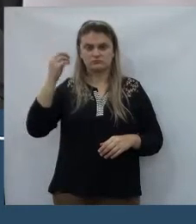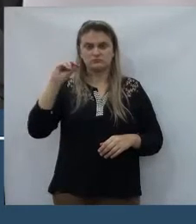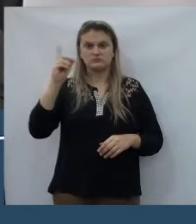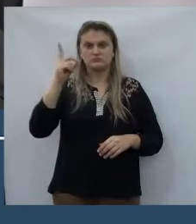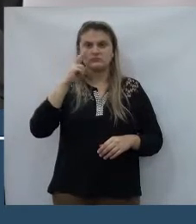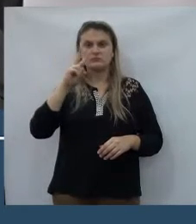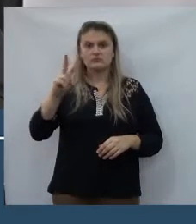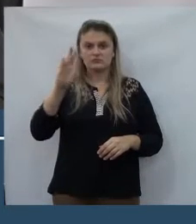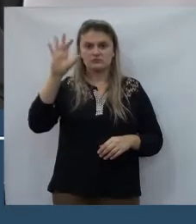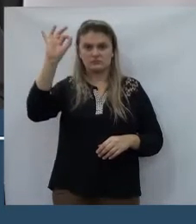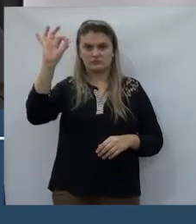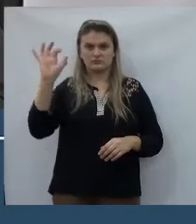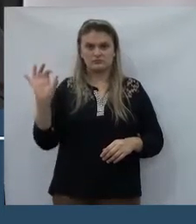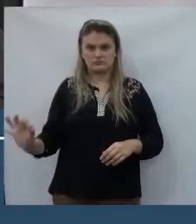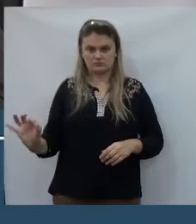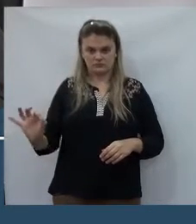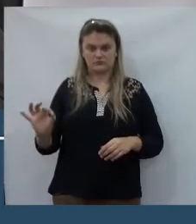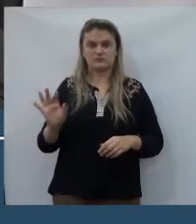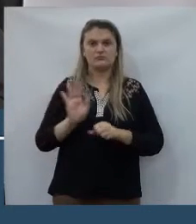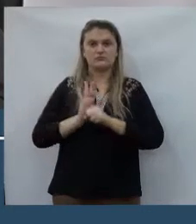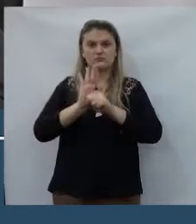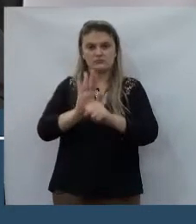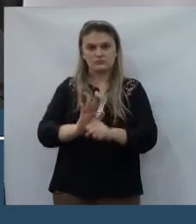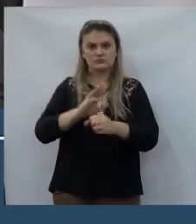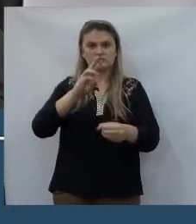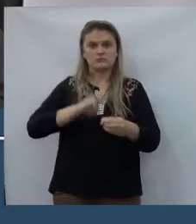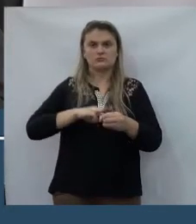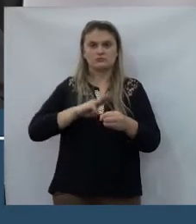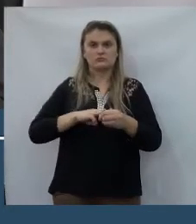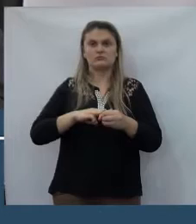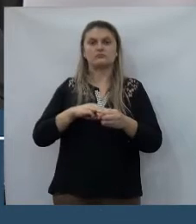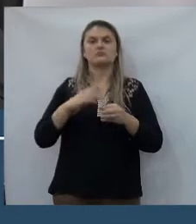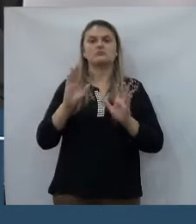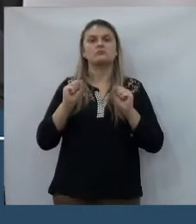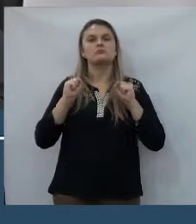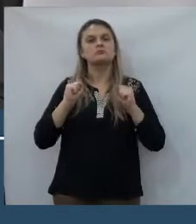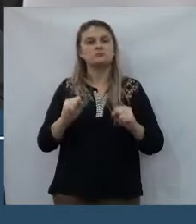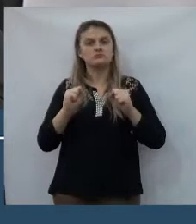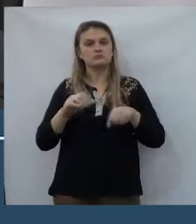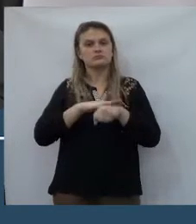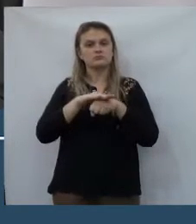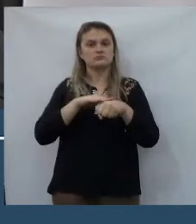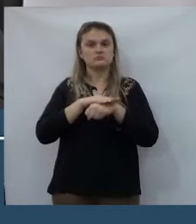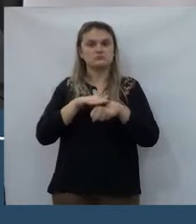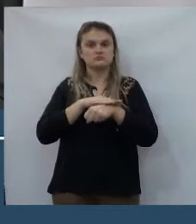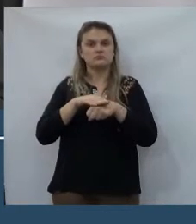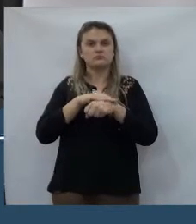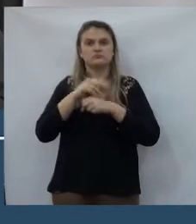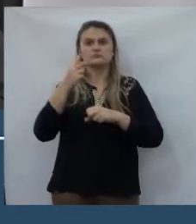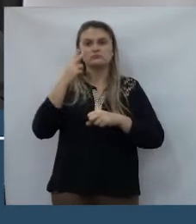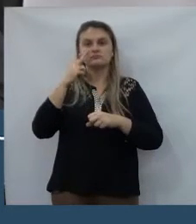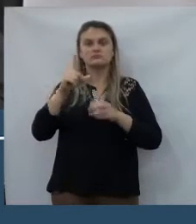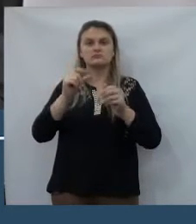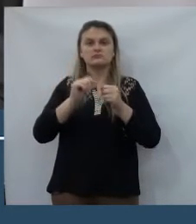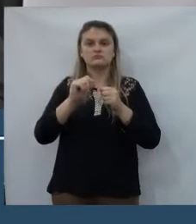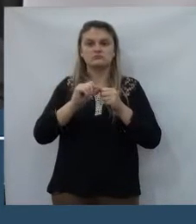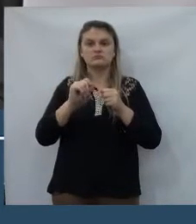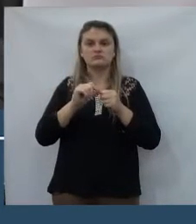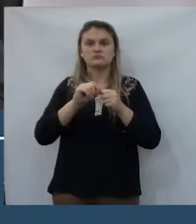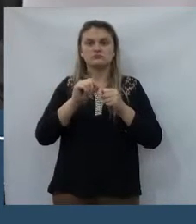venha essa taxa para os munícipes. Que a gente possa ter, de repente, fazer